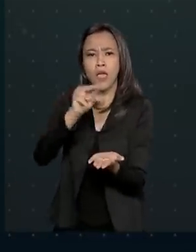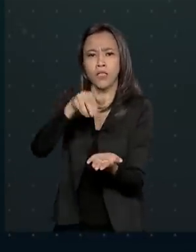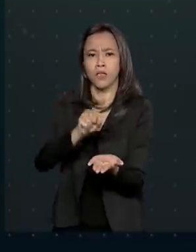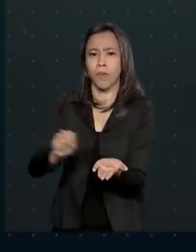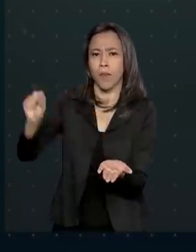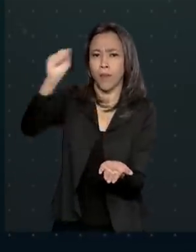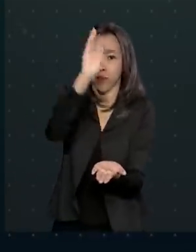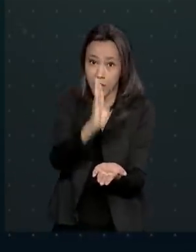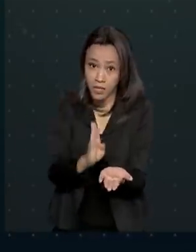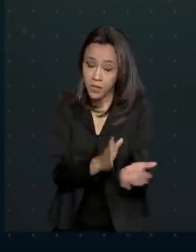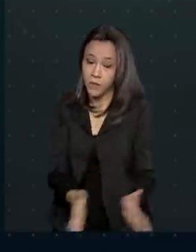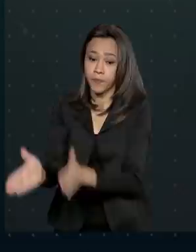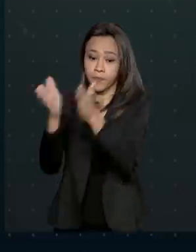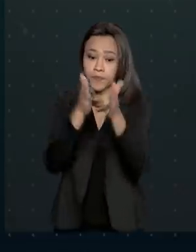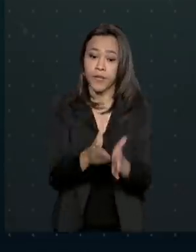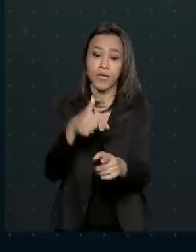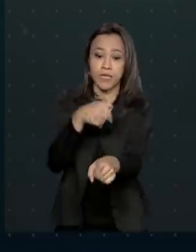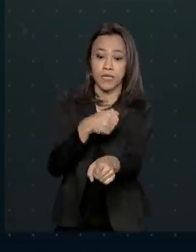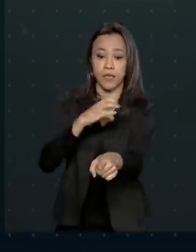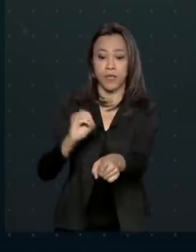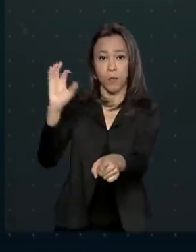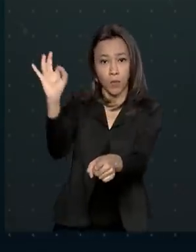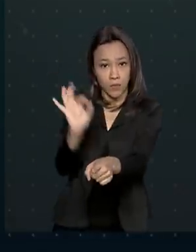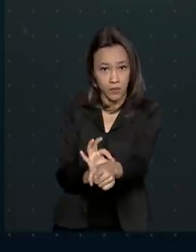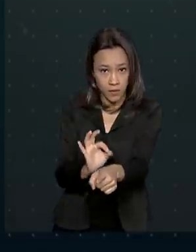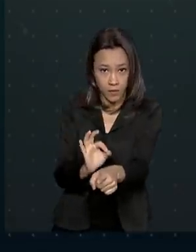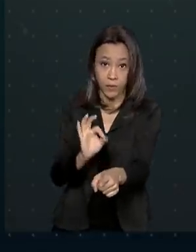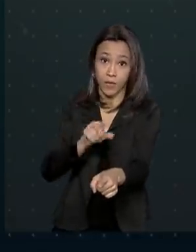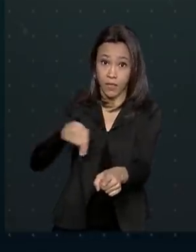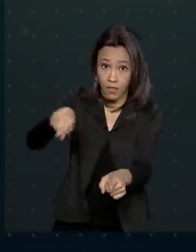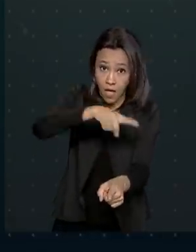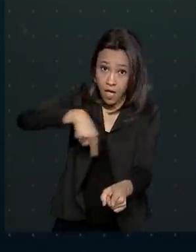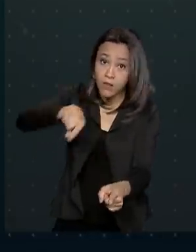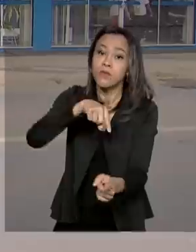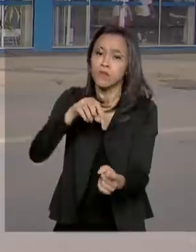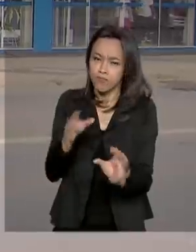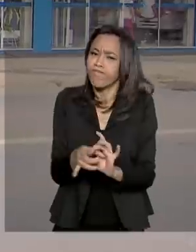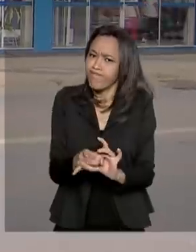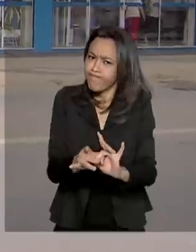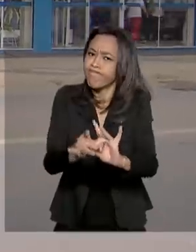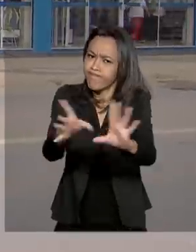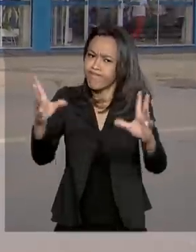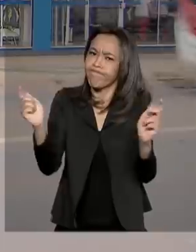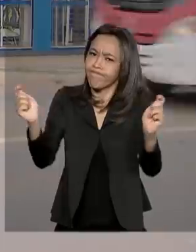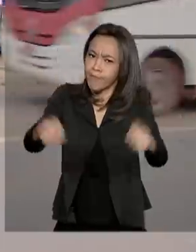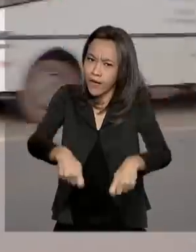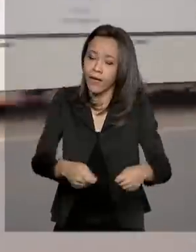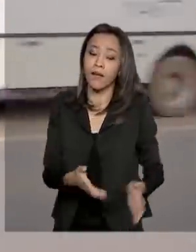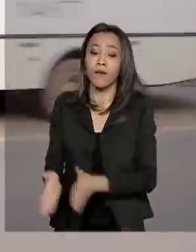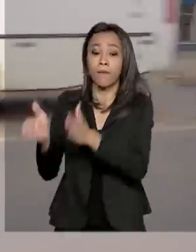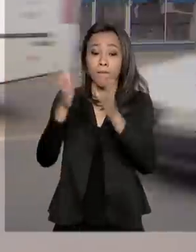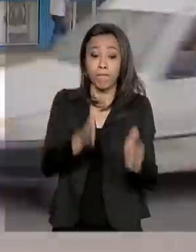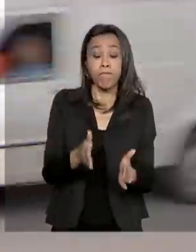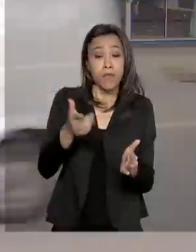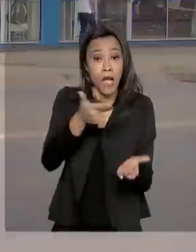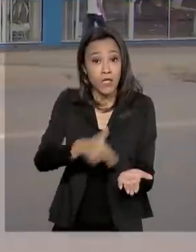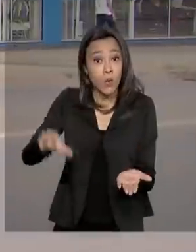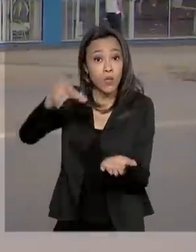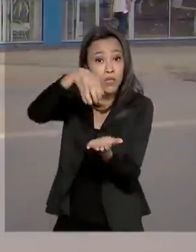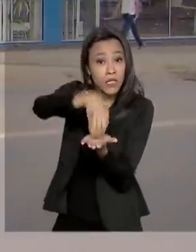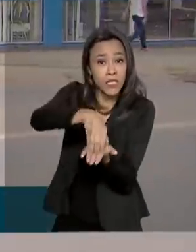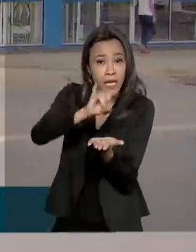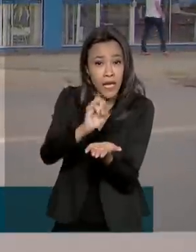Brasil. 70% delas estão aptas a funcionar. As unidades que não reunirem as condições